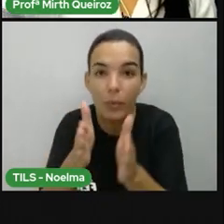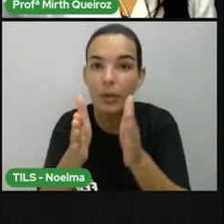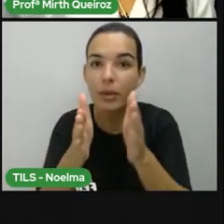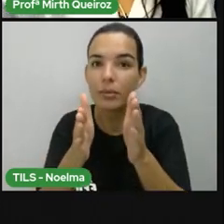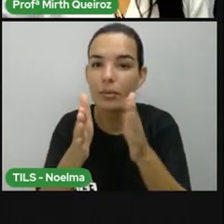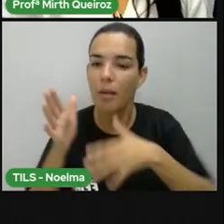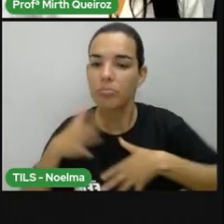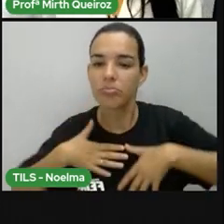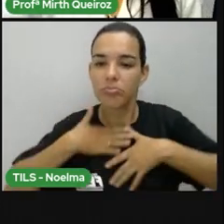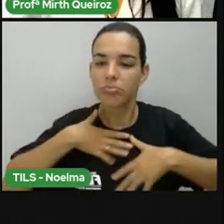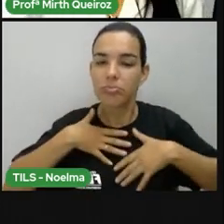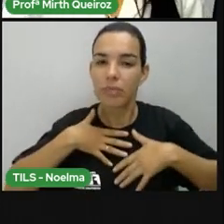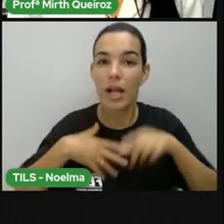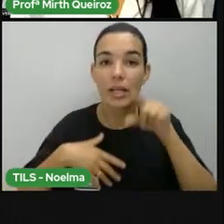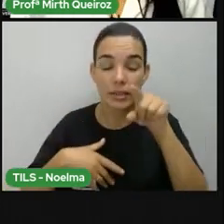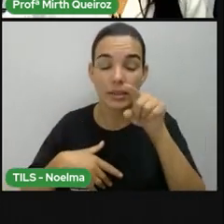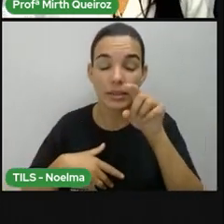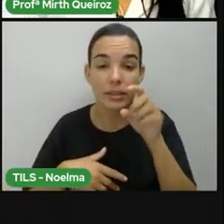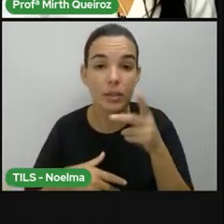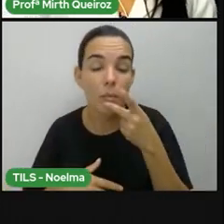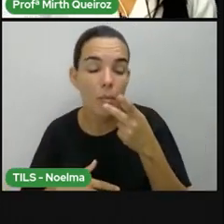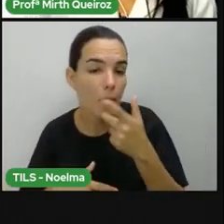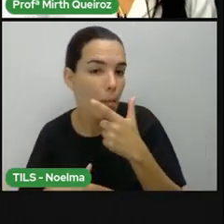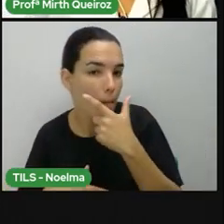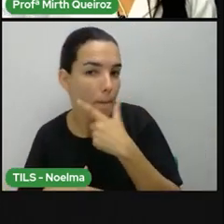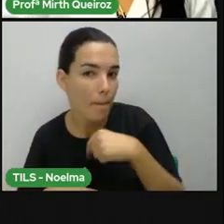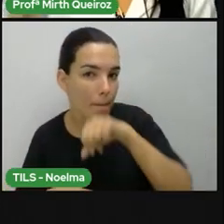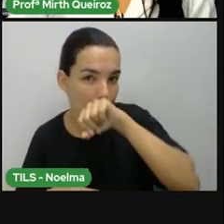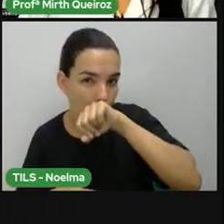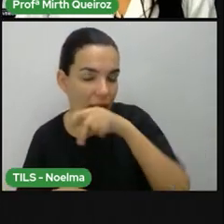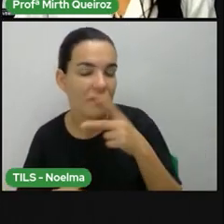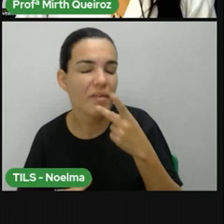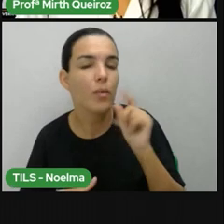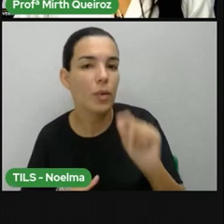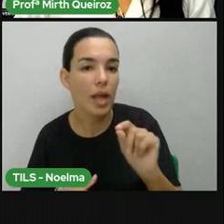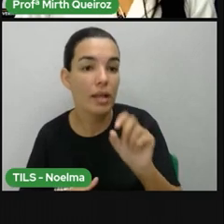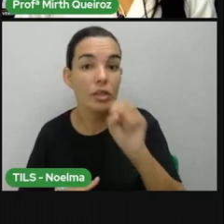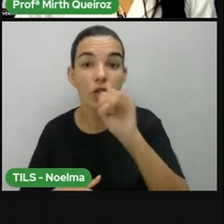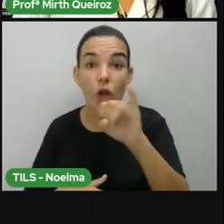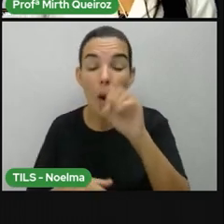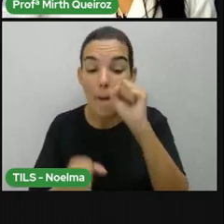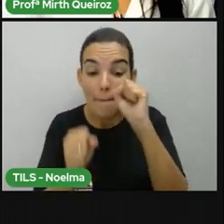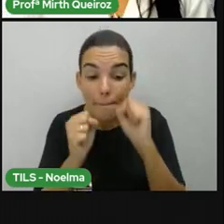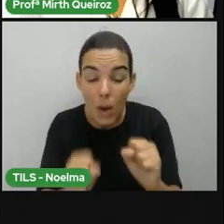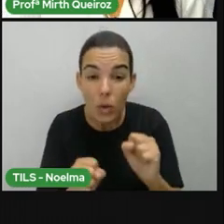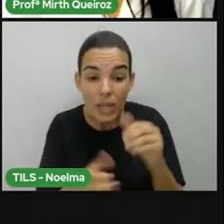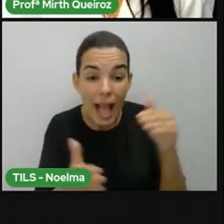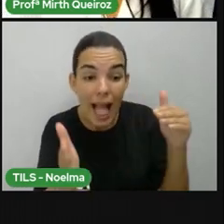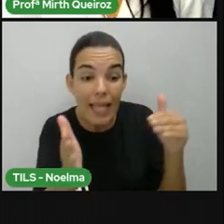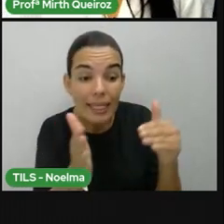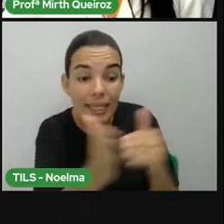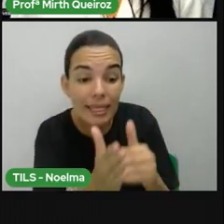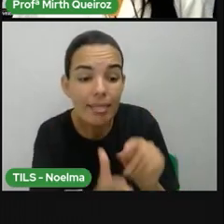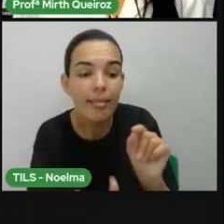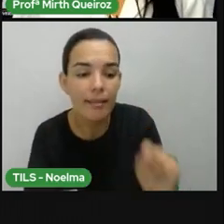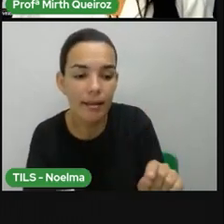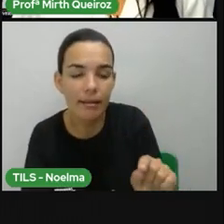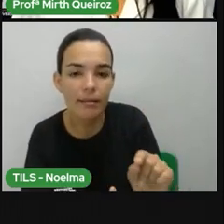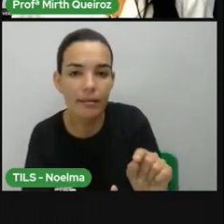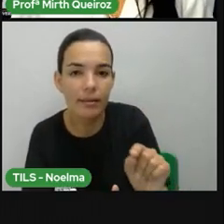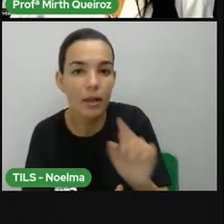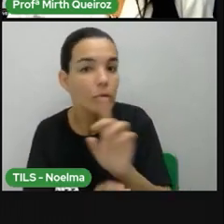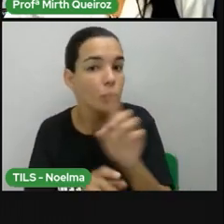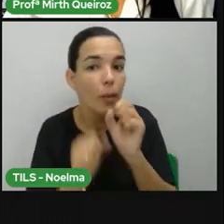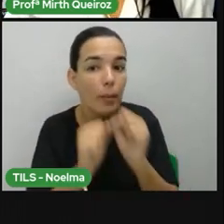ir até tal lugar porque a partir dali já é perigoso, né? Então, eles te dão um limite de até